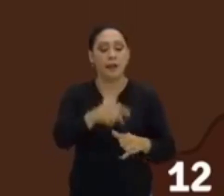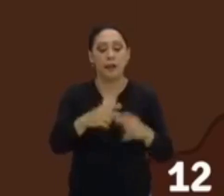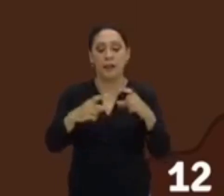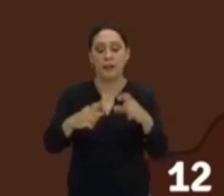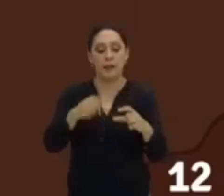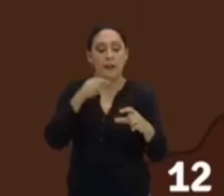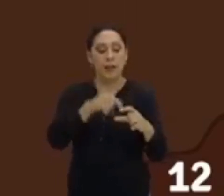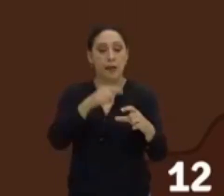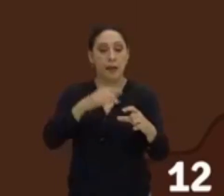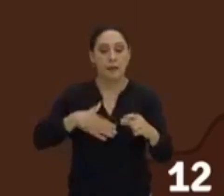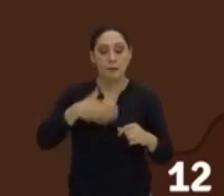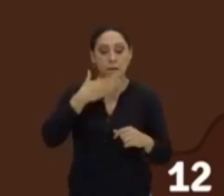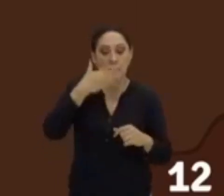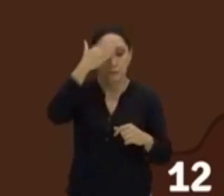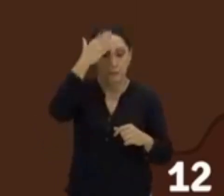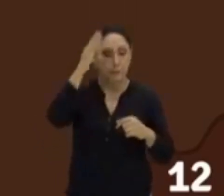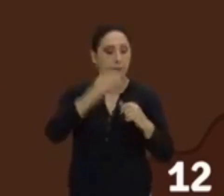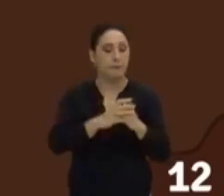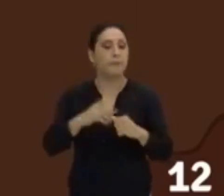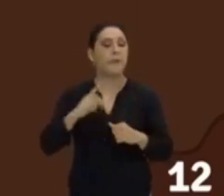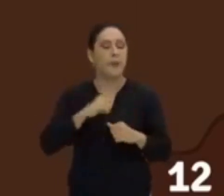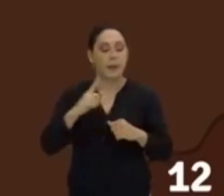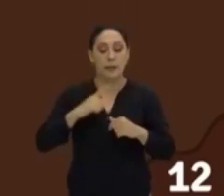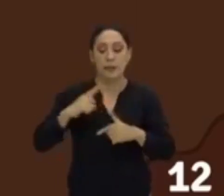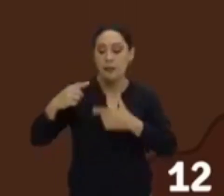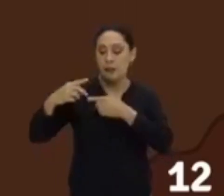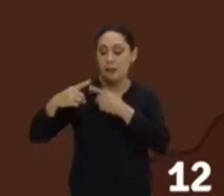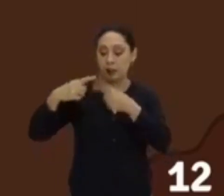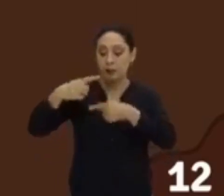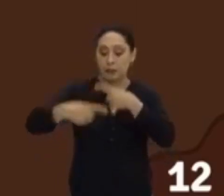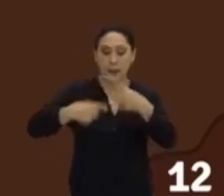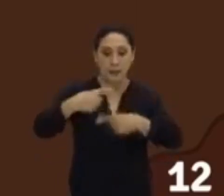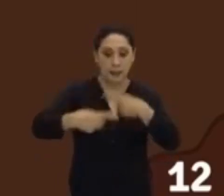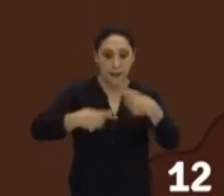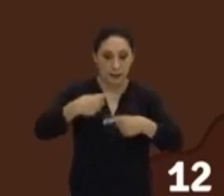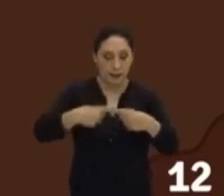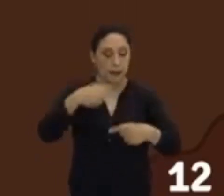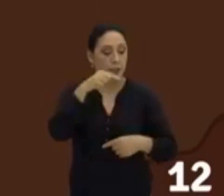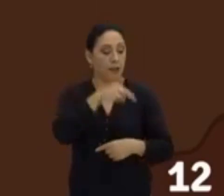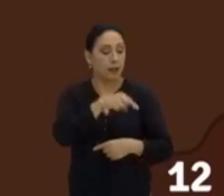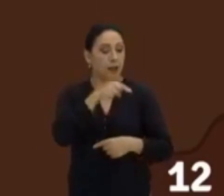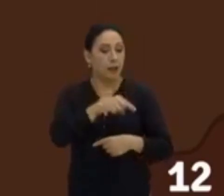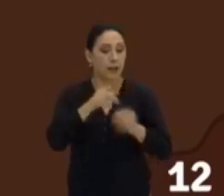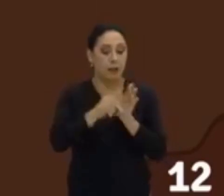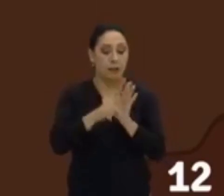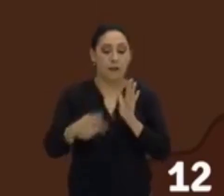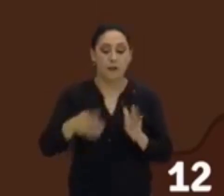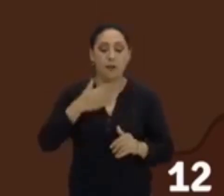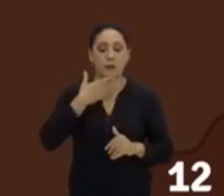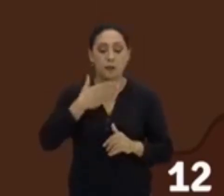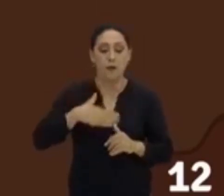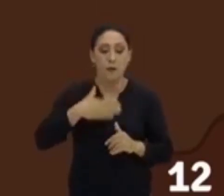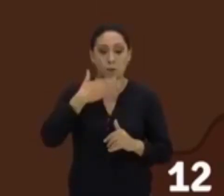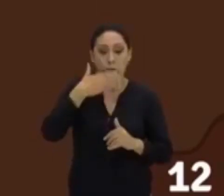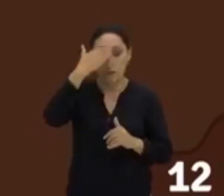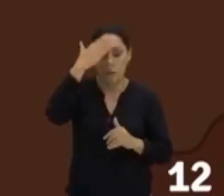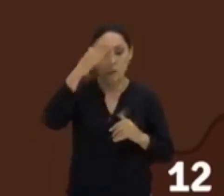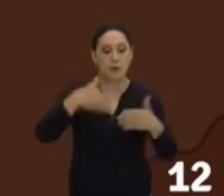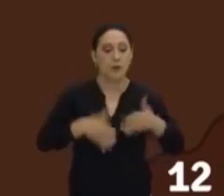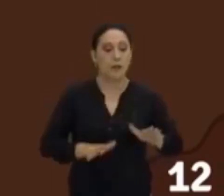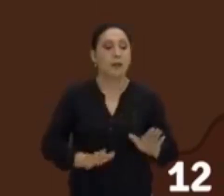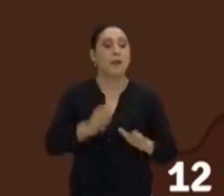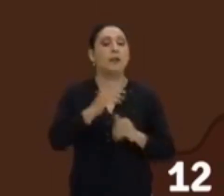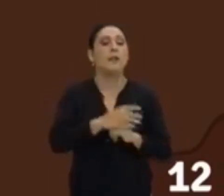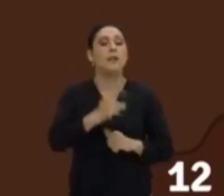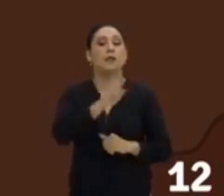esses árabes começaram a ter descendentes. E os descendentes dos árabes que nasceram na Palestina são chamados